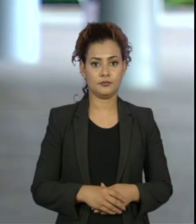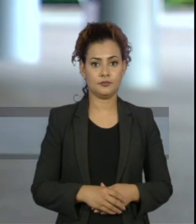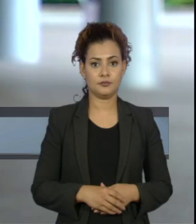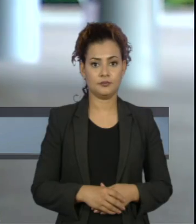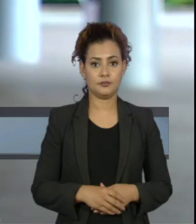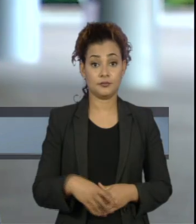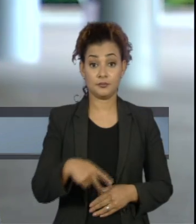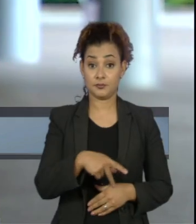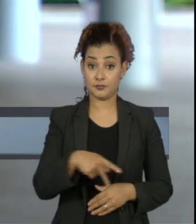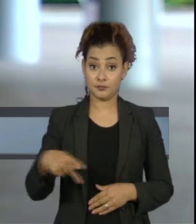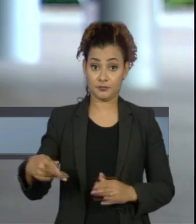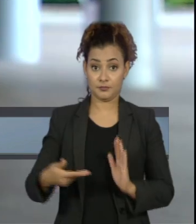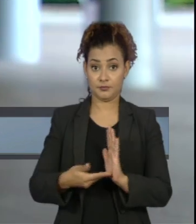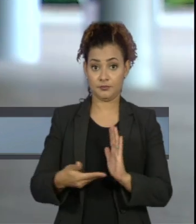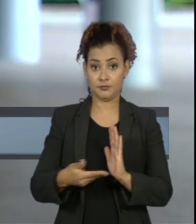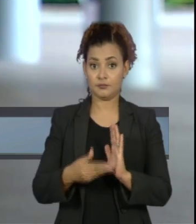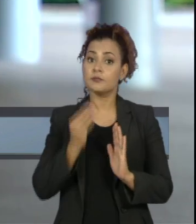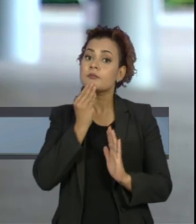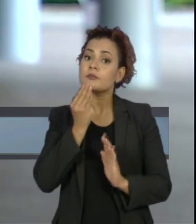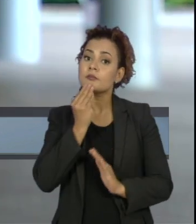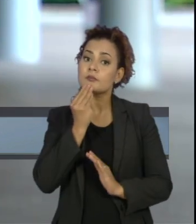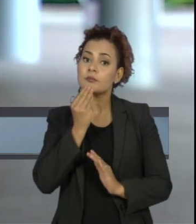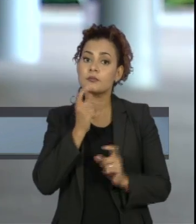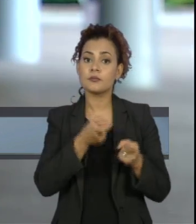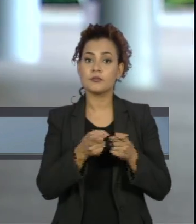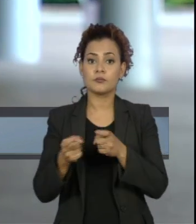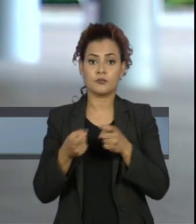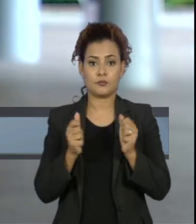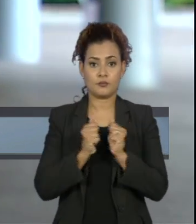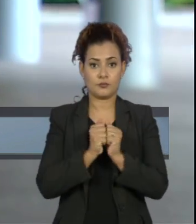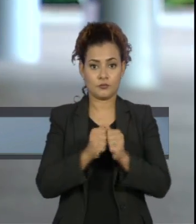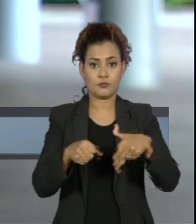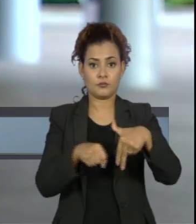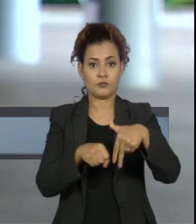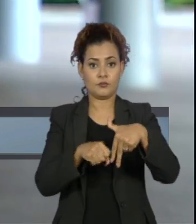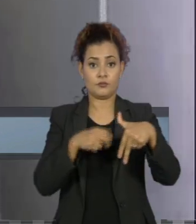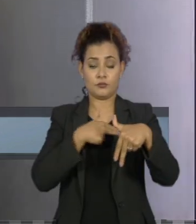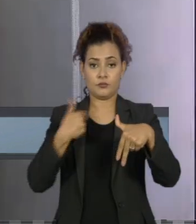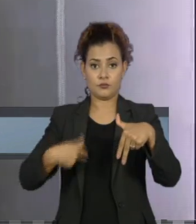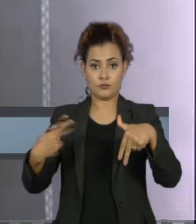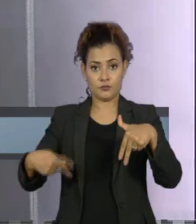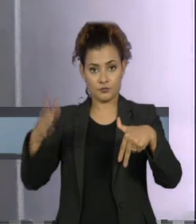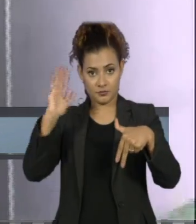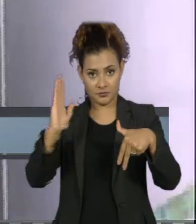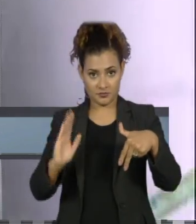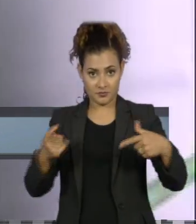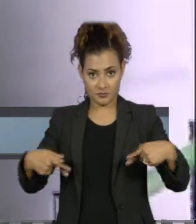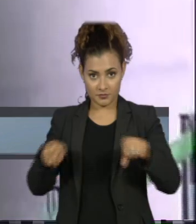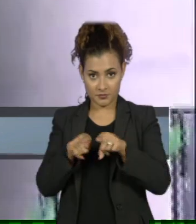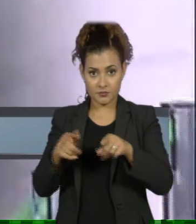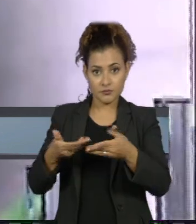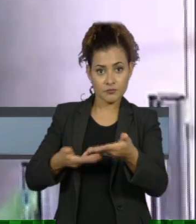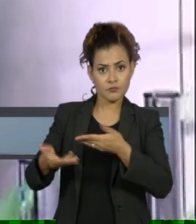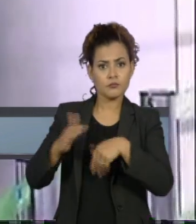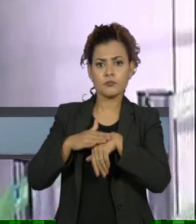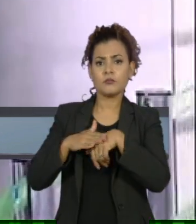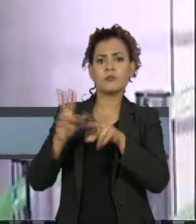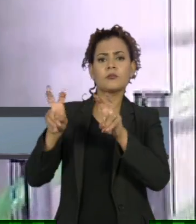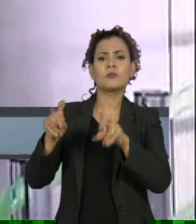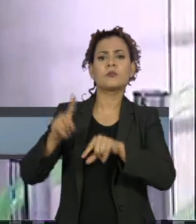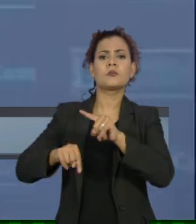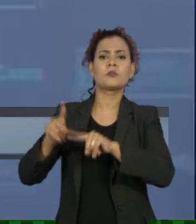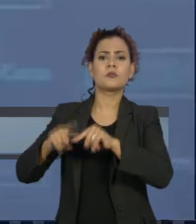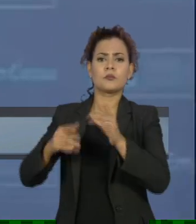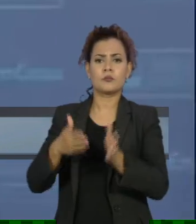O presidente da Câmara dos Deputados, Rodrigo Maia, se reuniu hoje com o embaixador da China no Brasil para tratar do atraso no envio de insumos para a